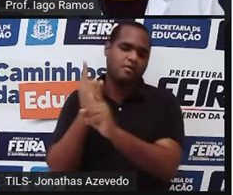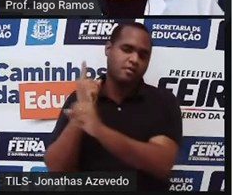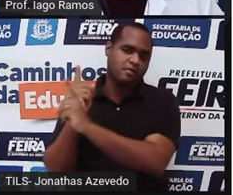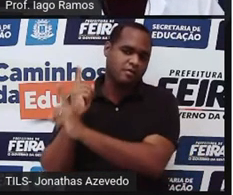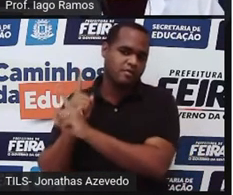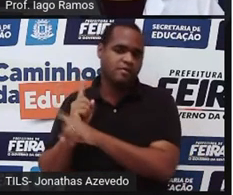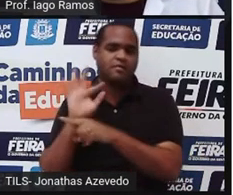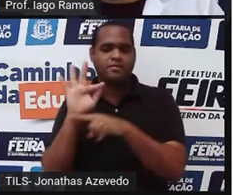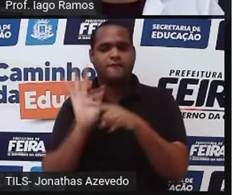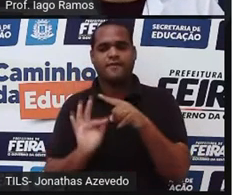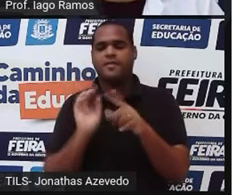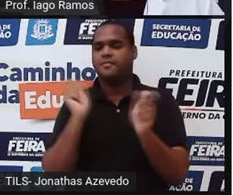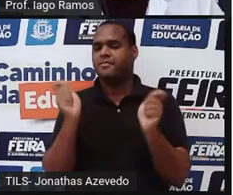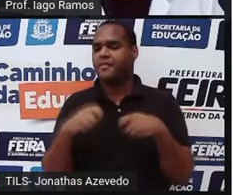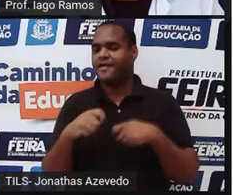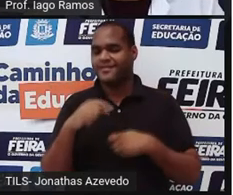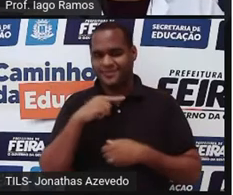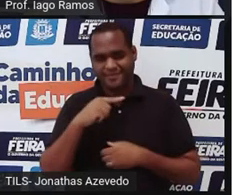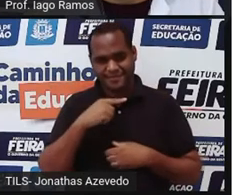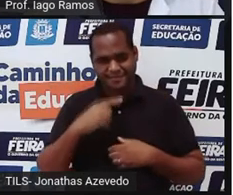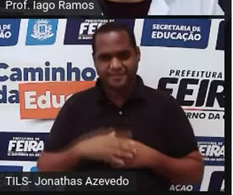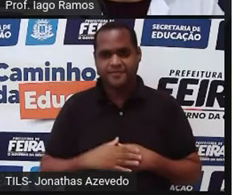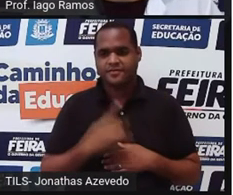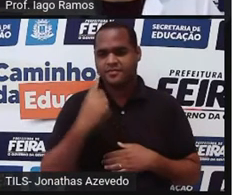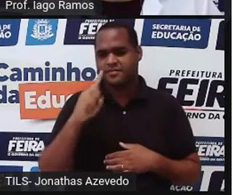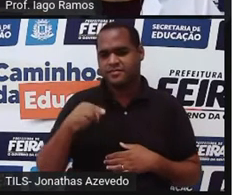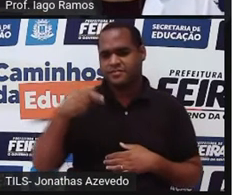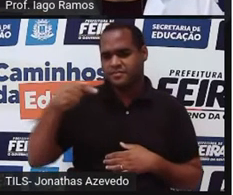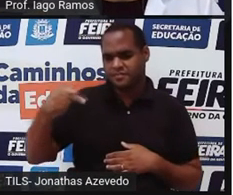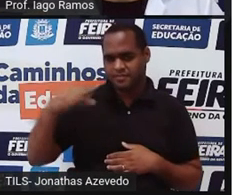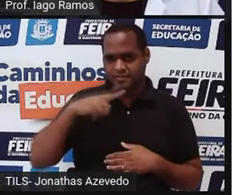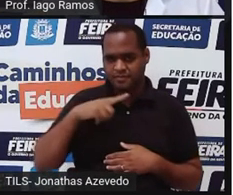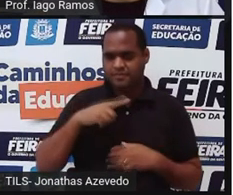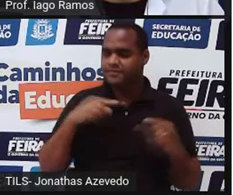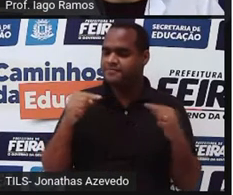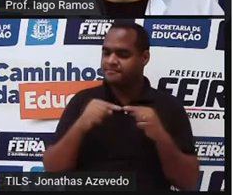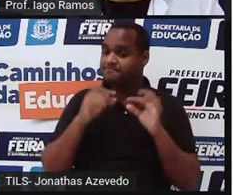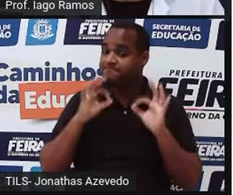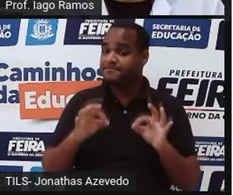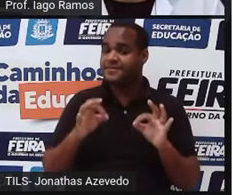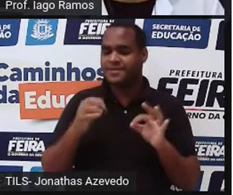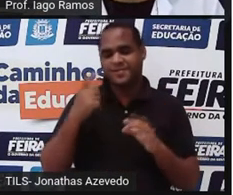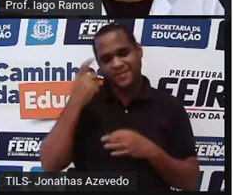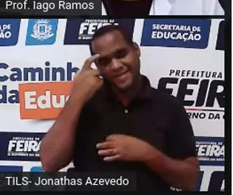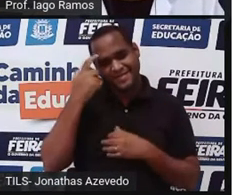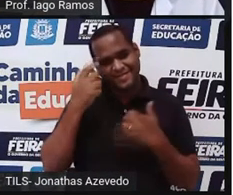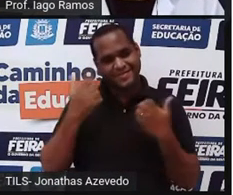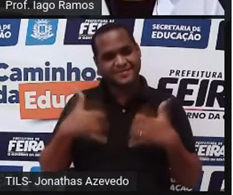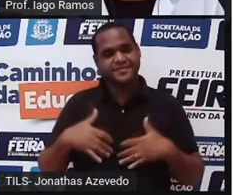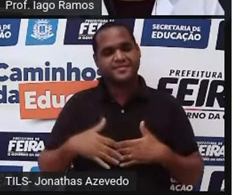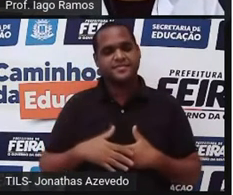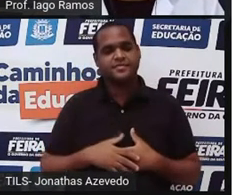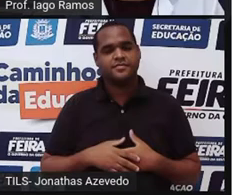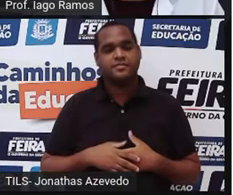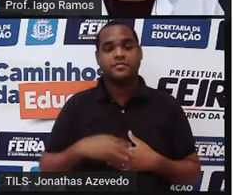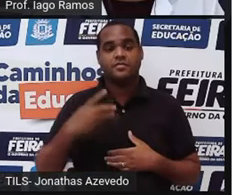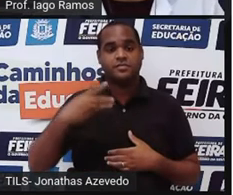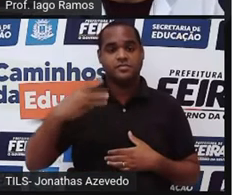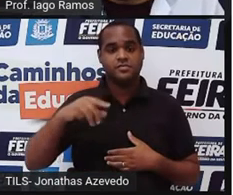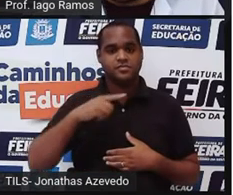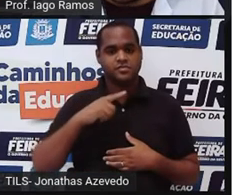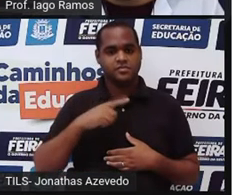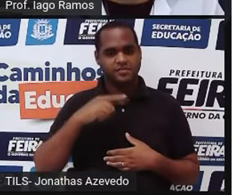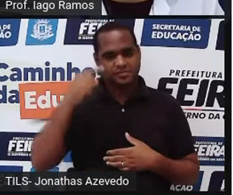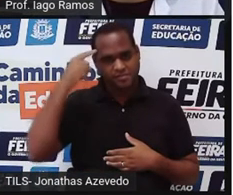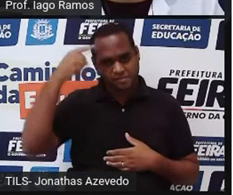de uma fração. 1,7 é um número racional. Terceiro requisito, o